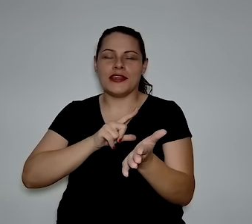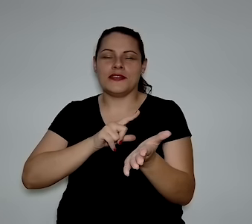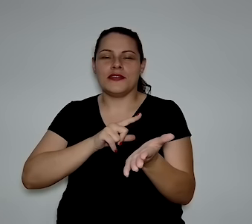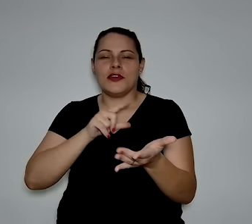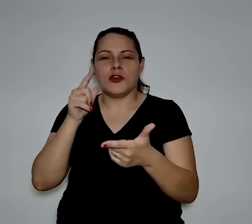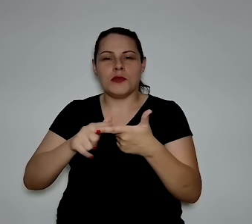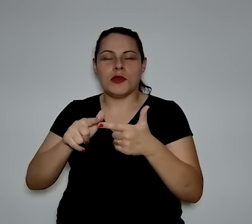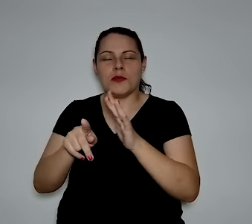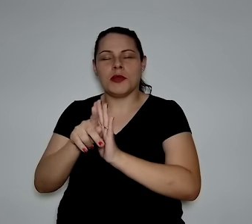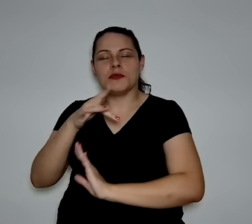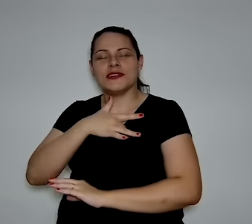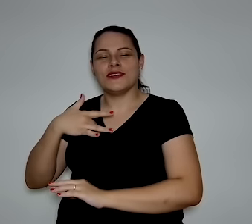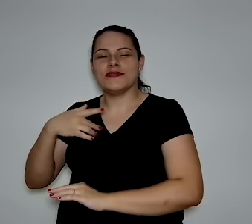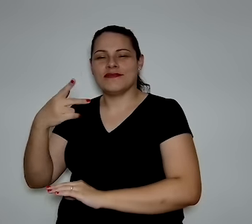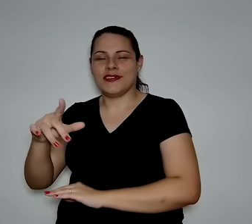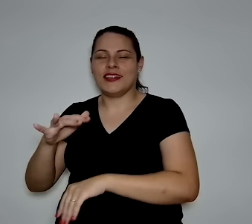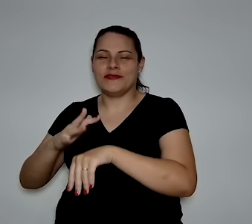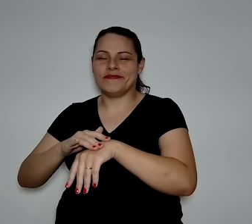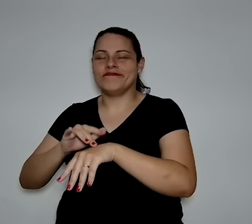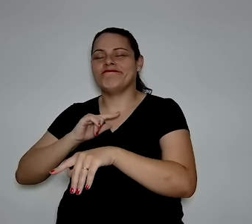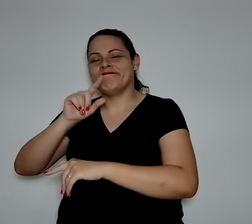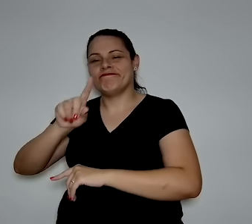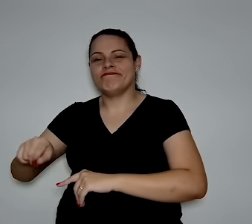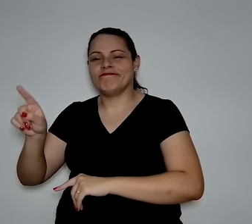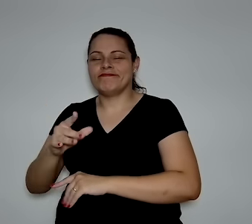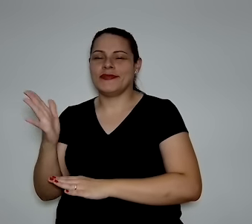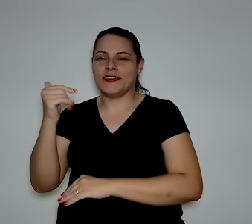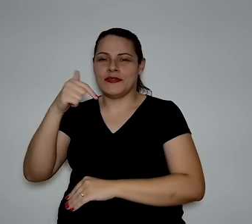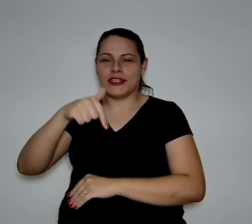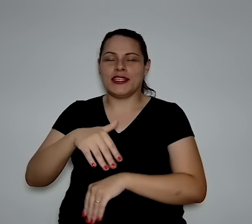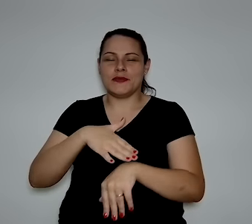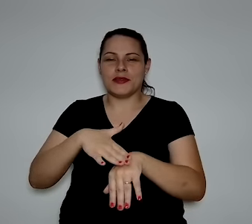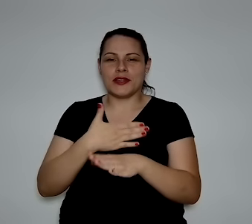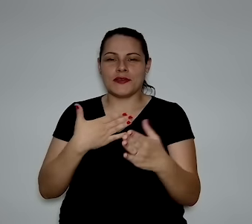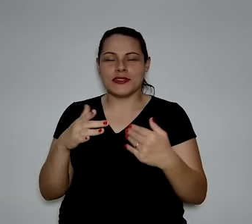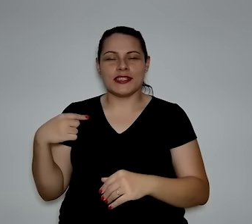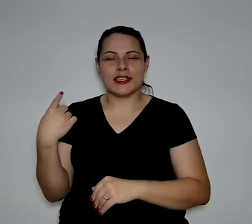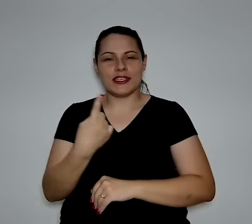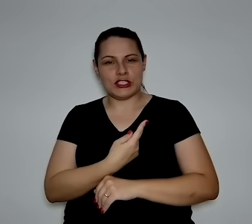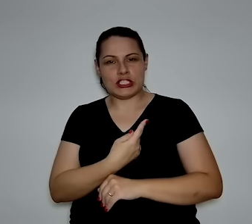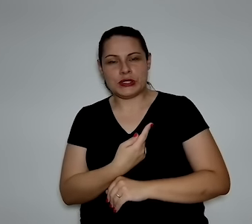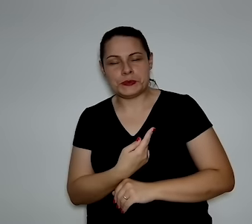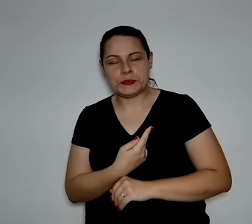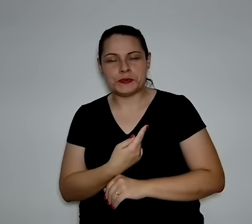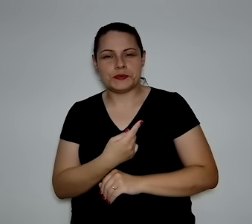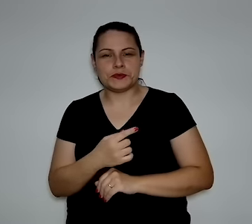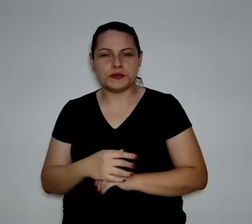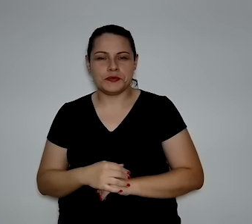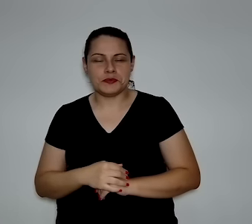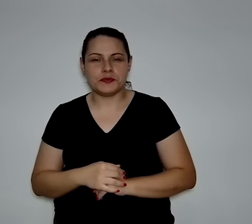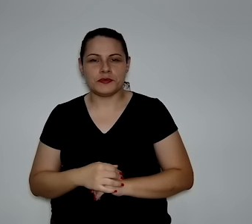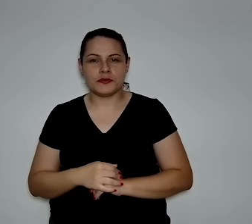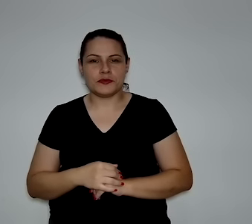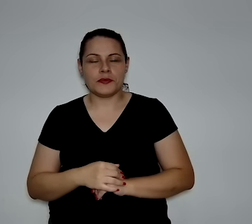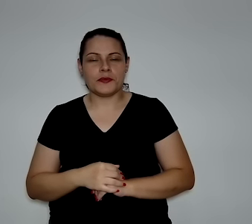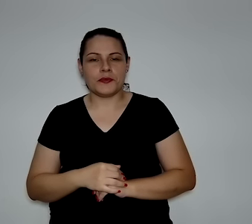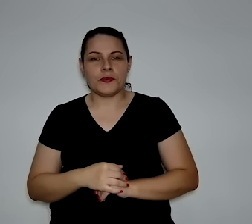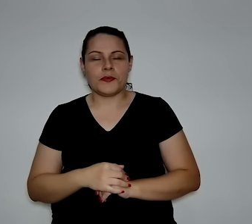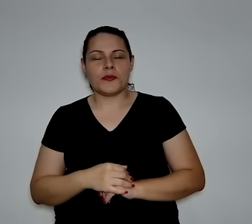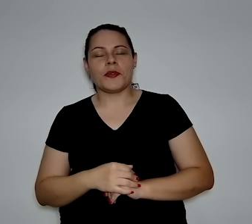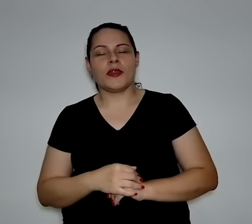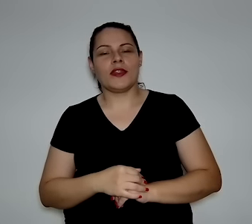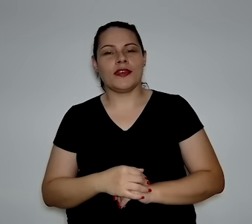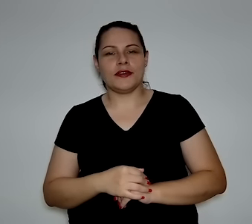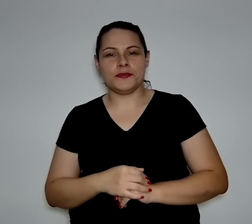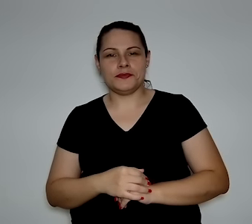inclusive, de um problema de saúde, que ele teve que cancelar a agenda dele, ele nos designou